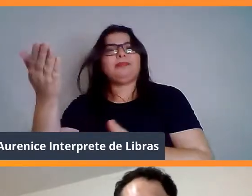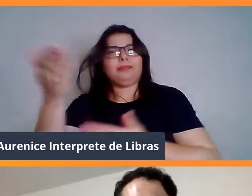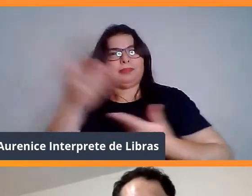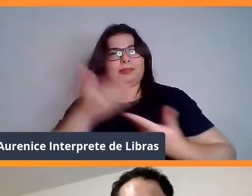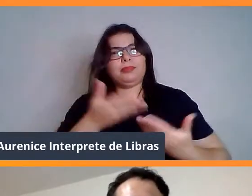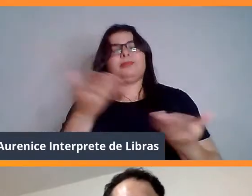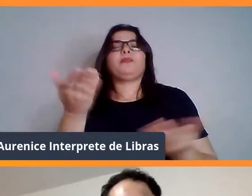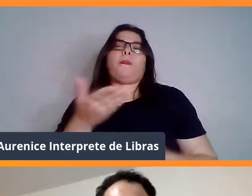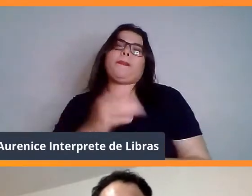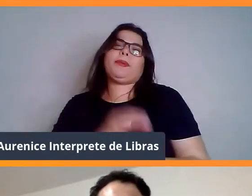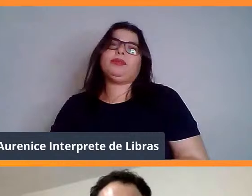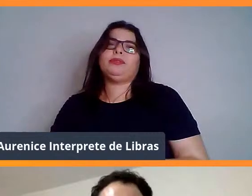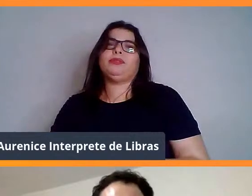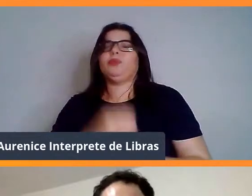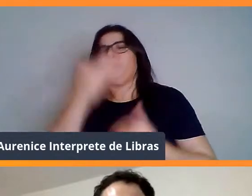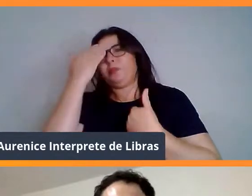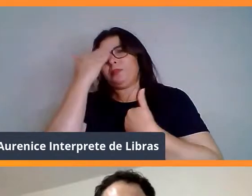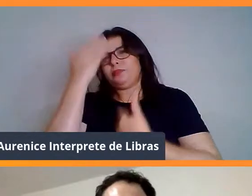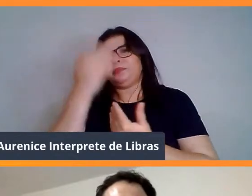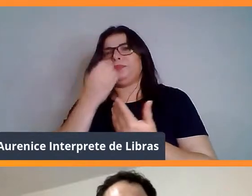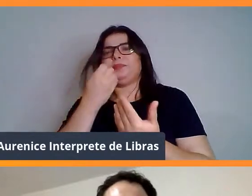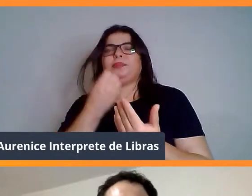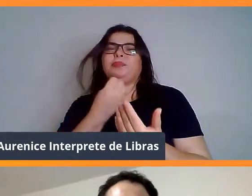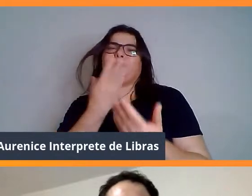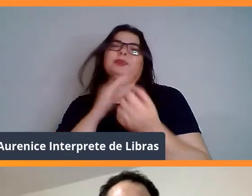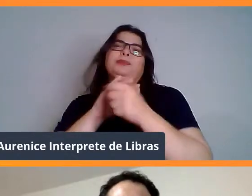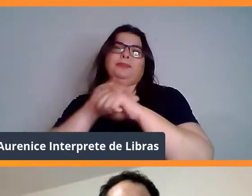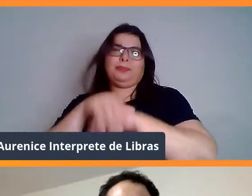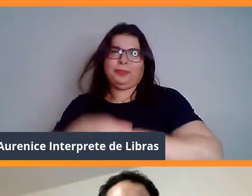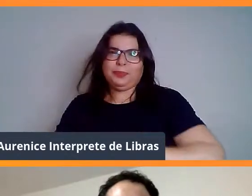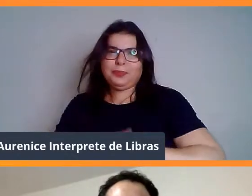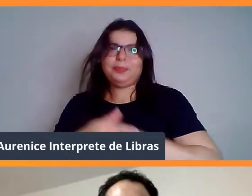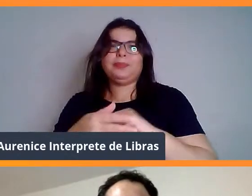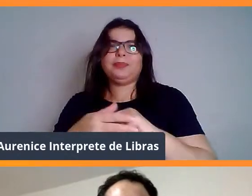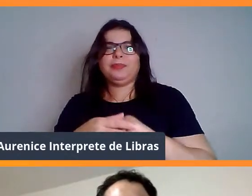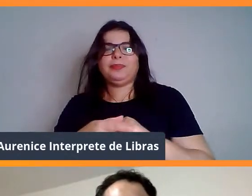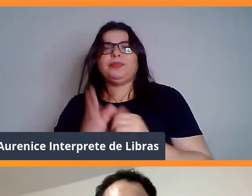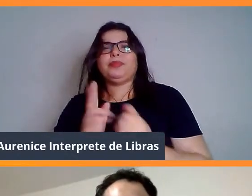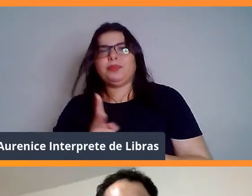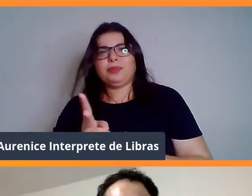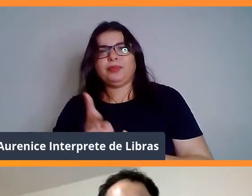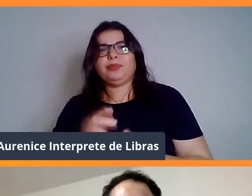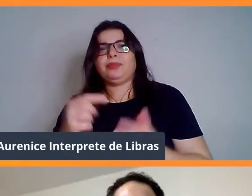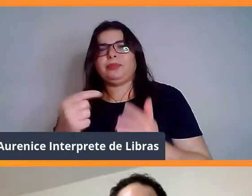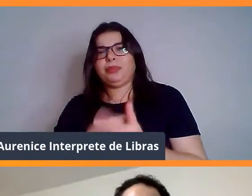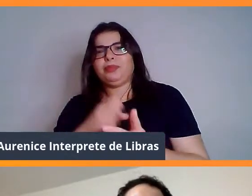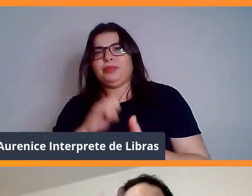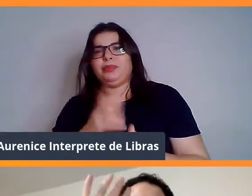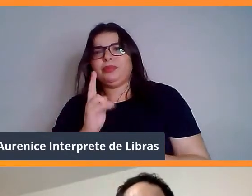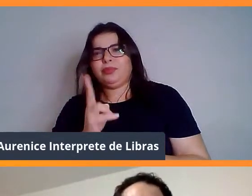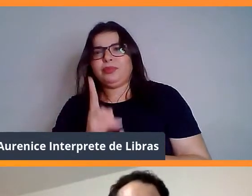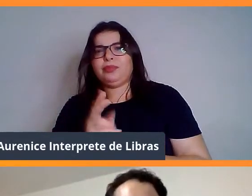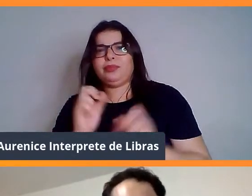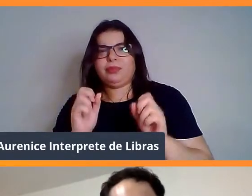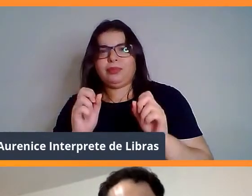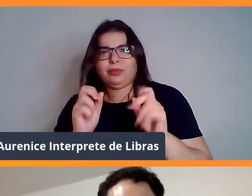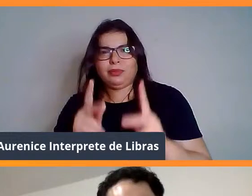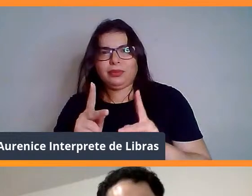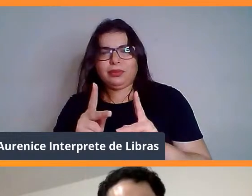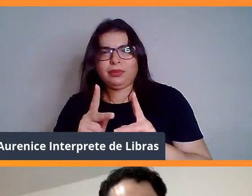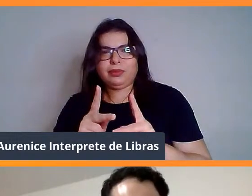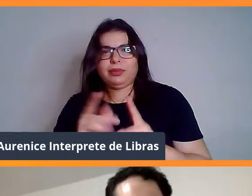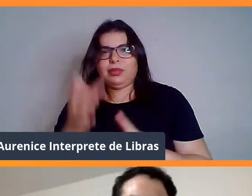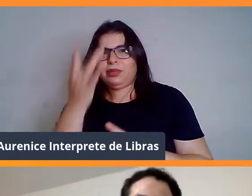Muito obrigado e boa noite. E vou continuar aqui para mais perguntas, se tiverem. Tá, ok. Amanhã eu tô lá no